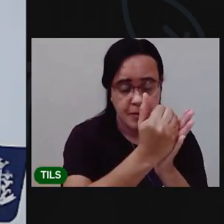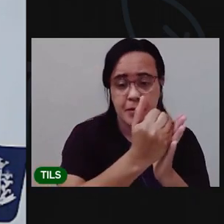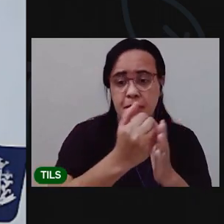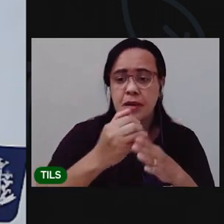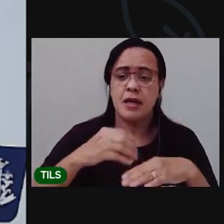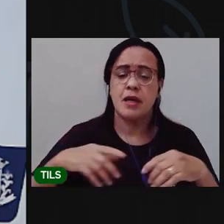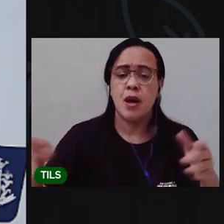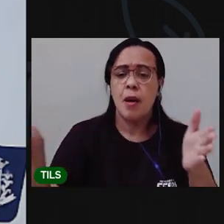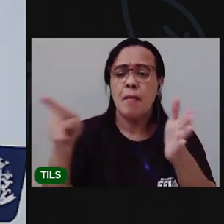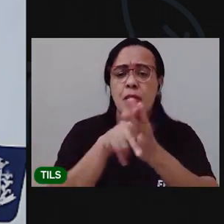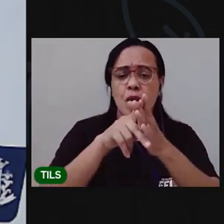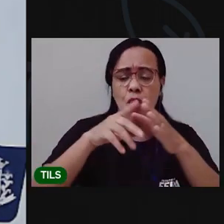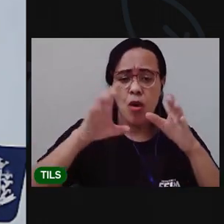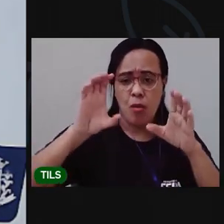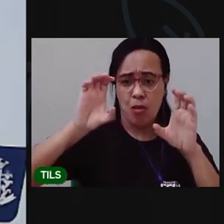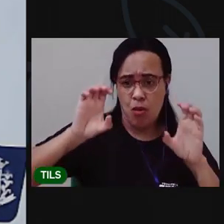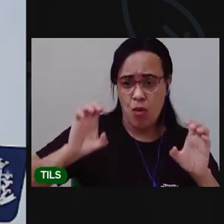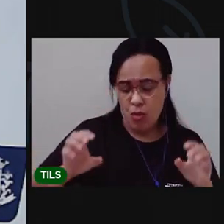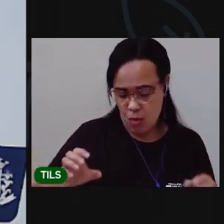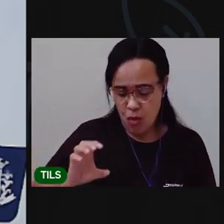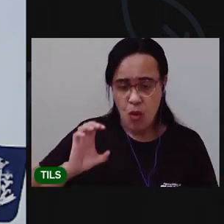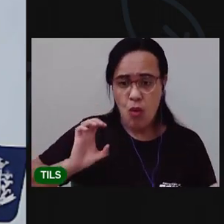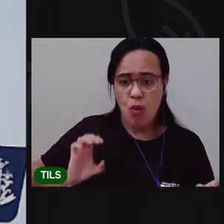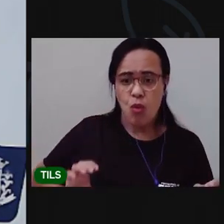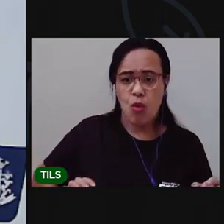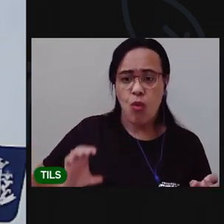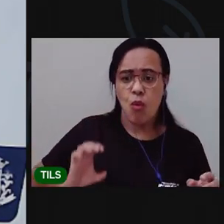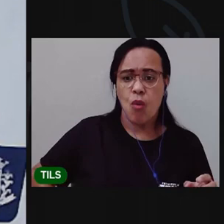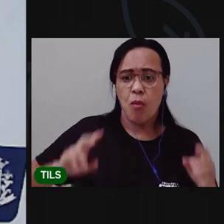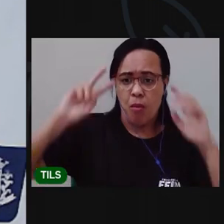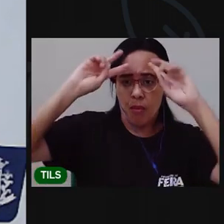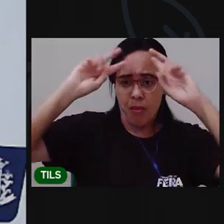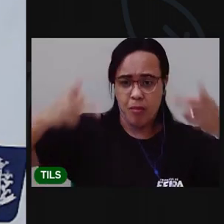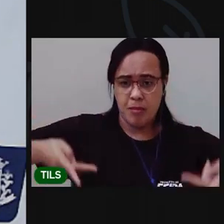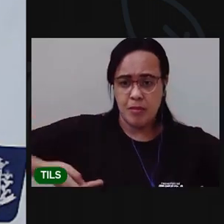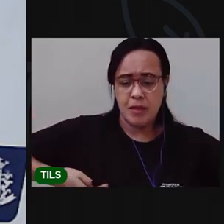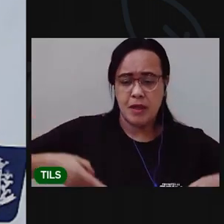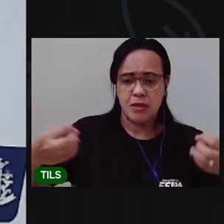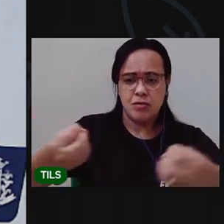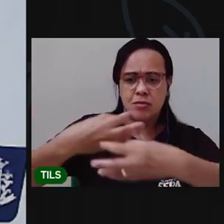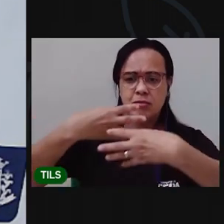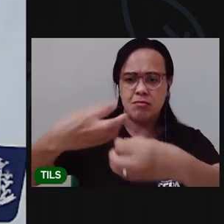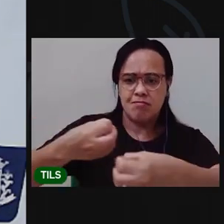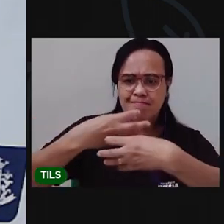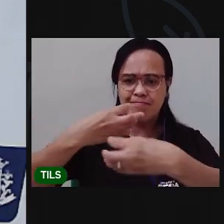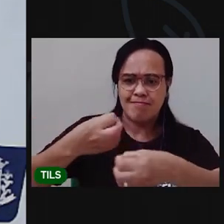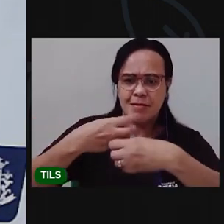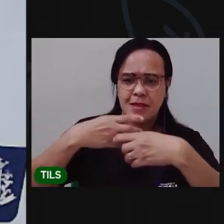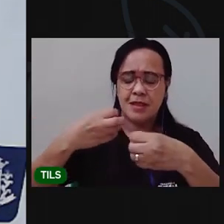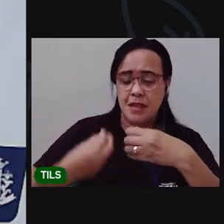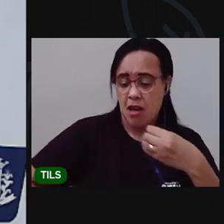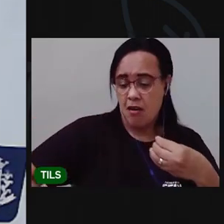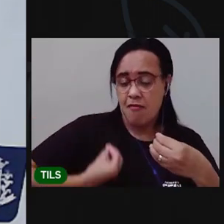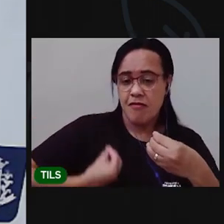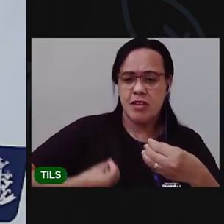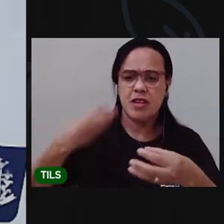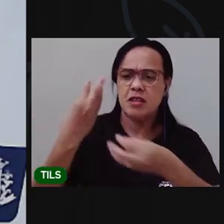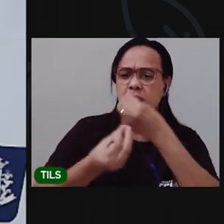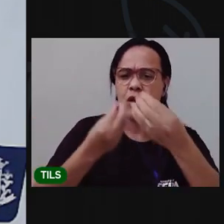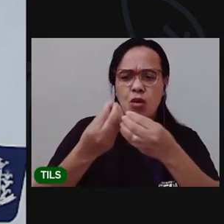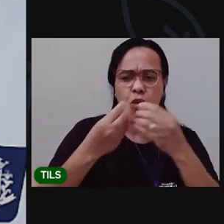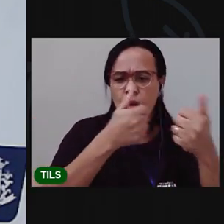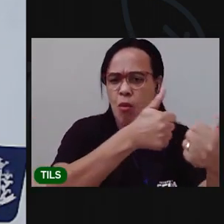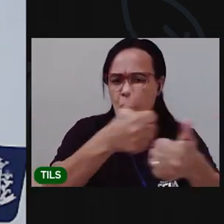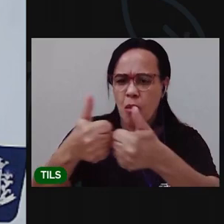de comportamentos humanos que ensinam a gente a conviver bem em sociedade, a viver de maneira harmoniosa e com respeito com as